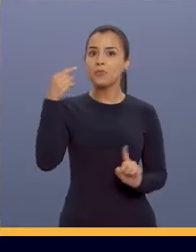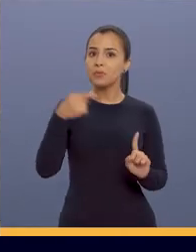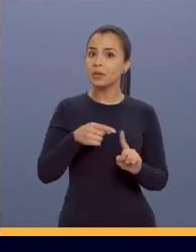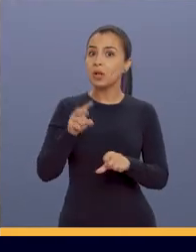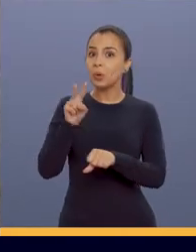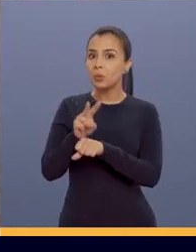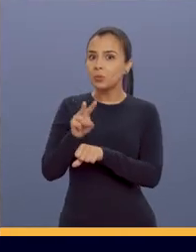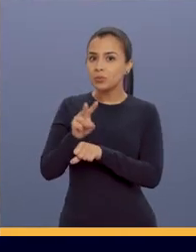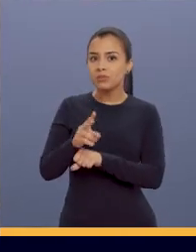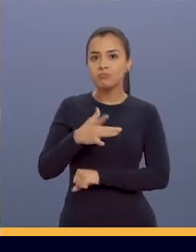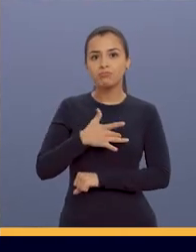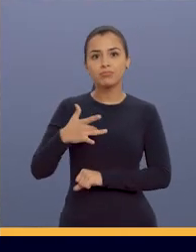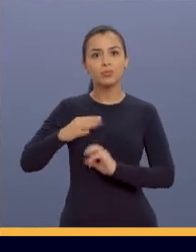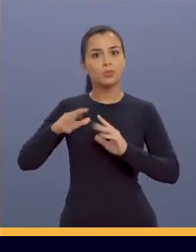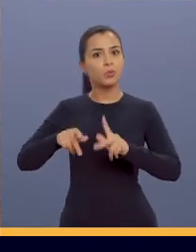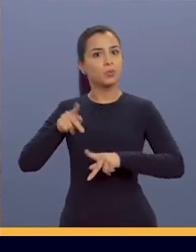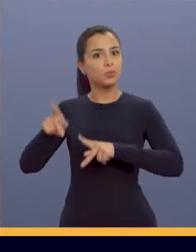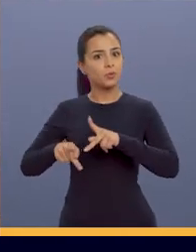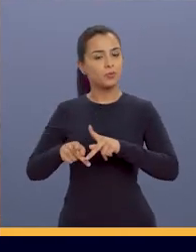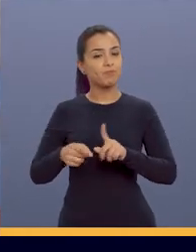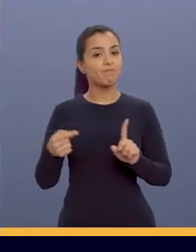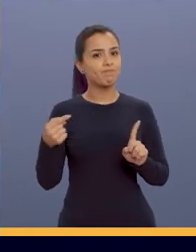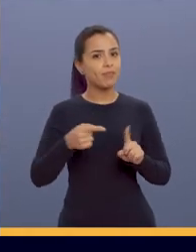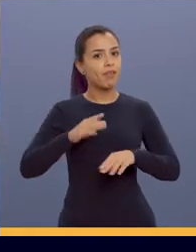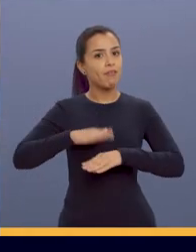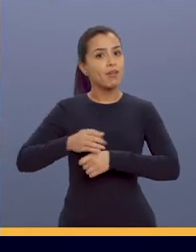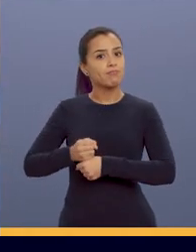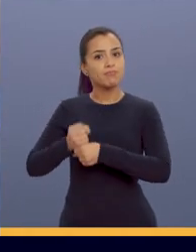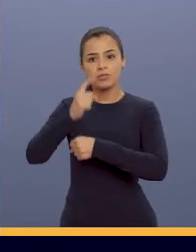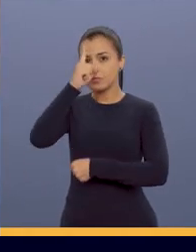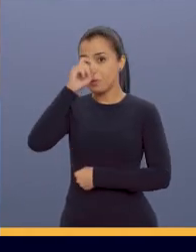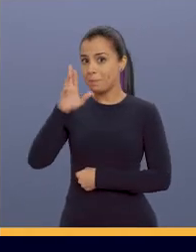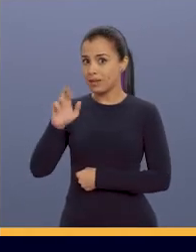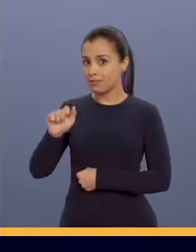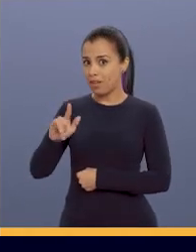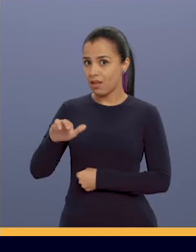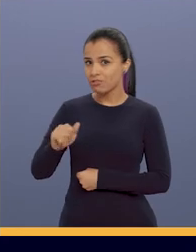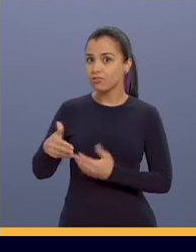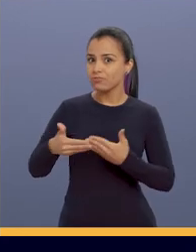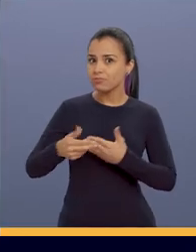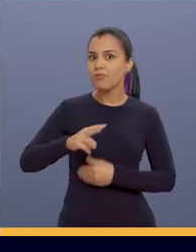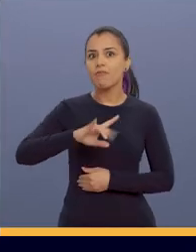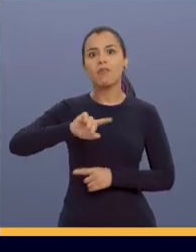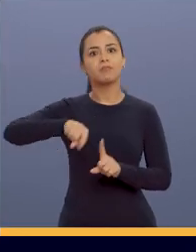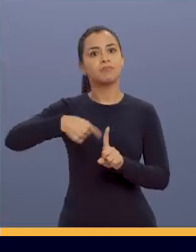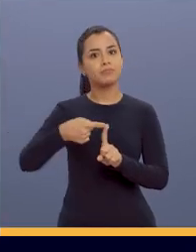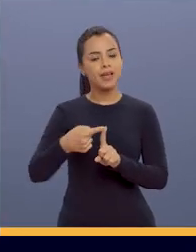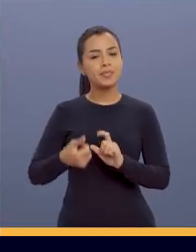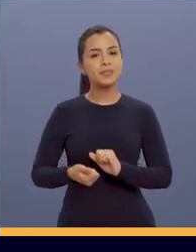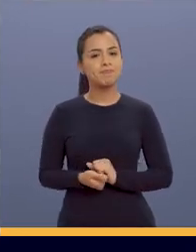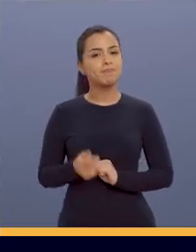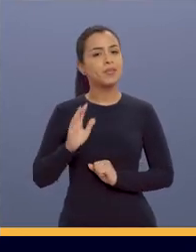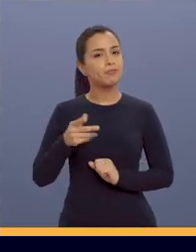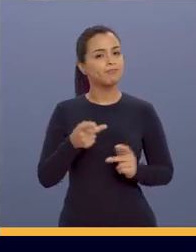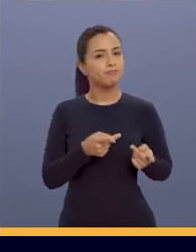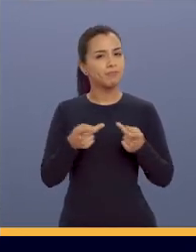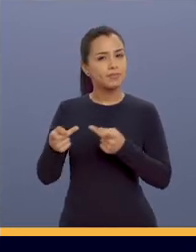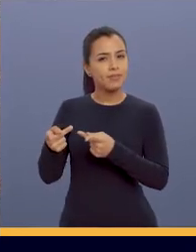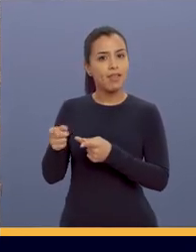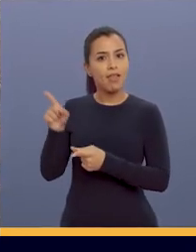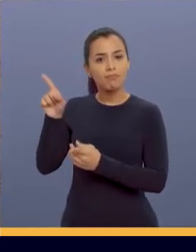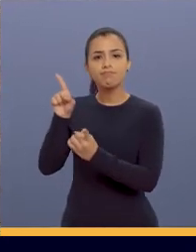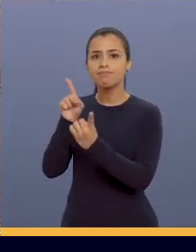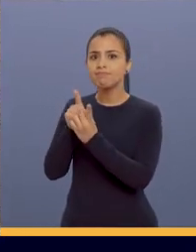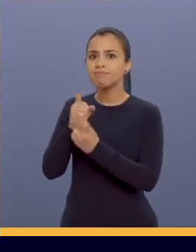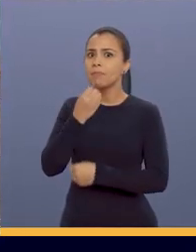Bruno Covas está cuidando da saúde do povo. Ele fez o hospital da Brasileira e vai fazer muito mais pra nós. Passei as minhas dúvidas esse